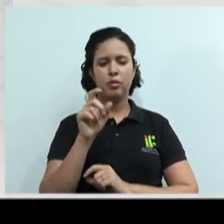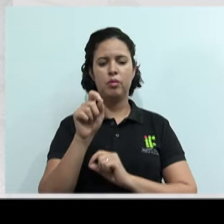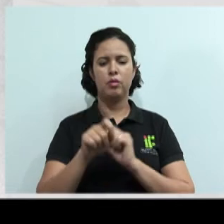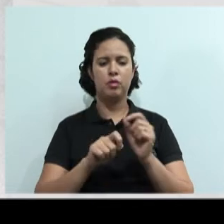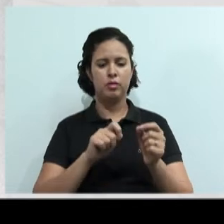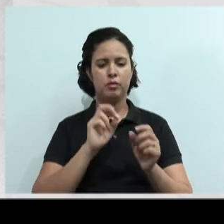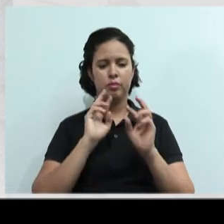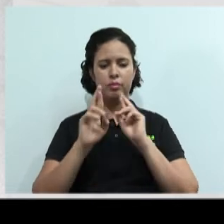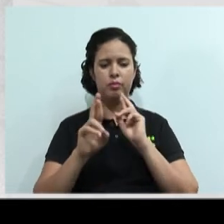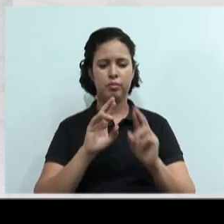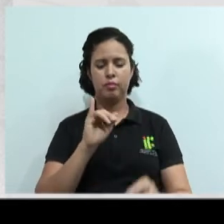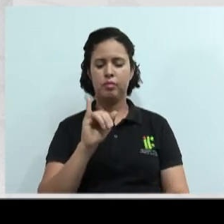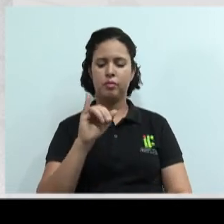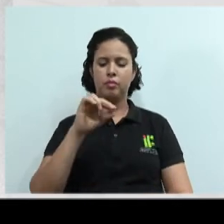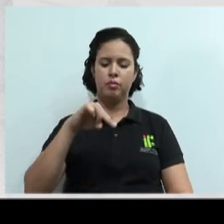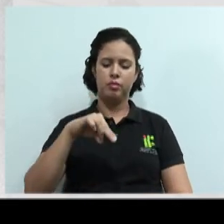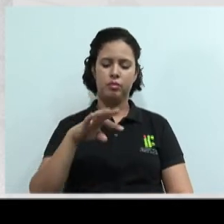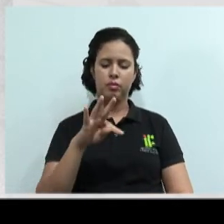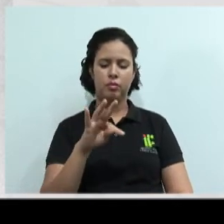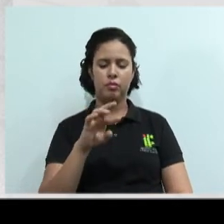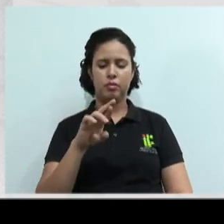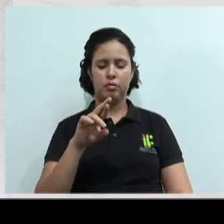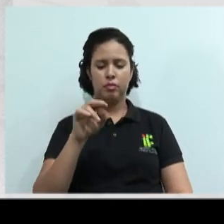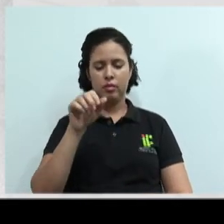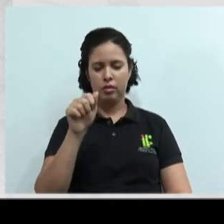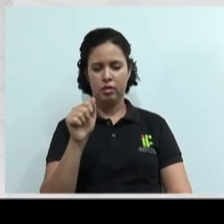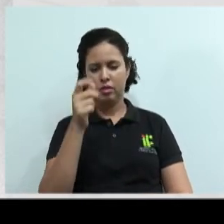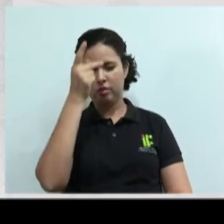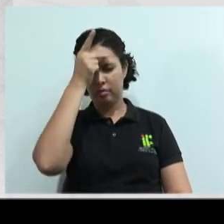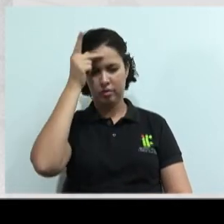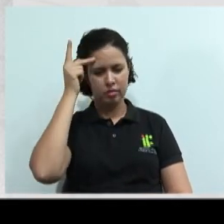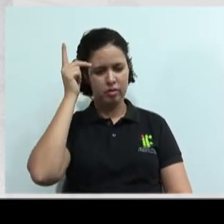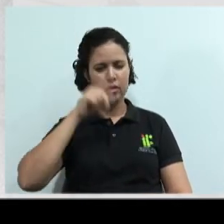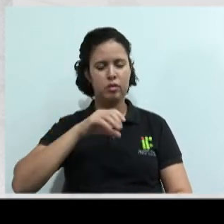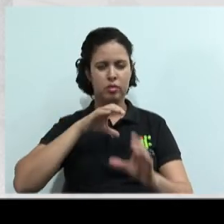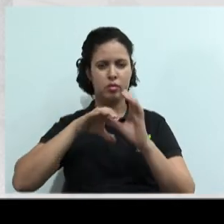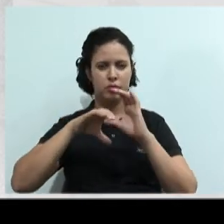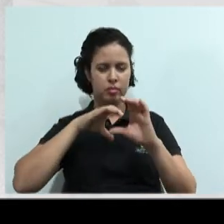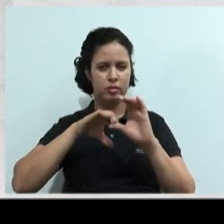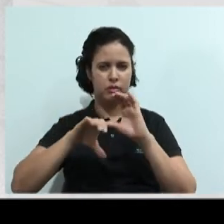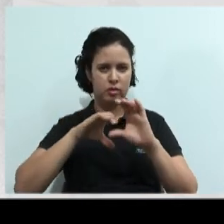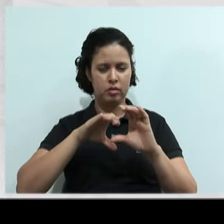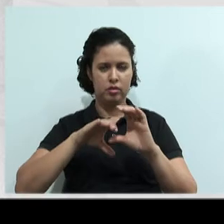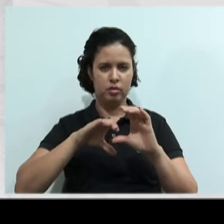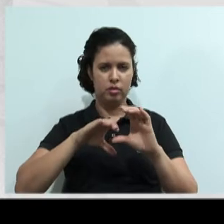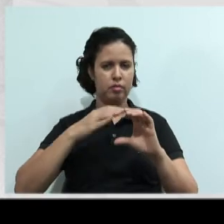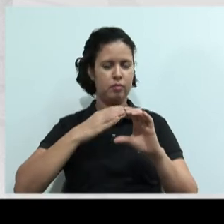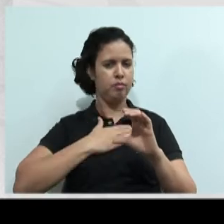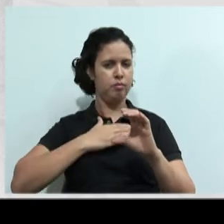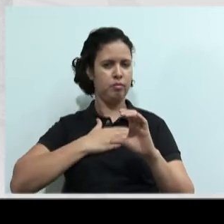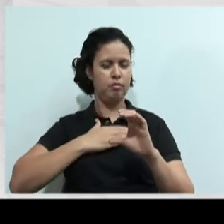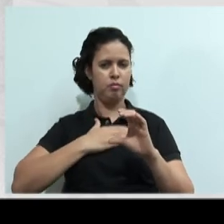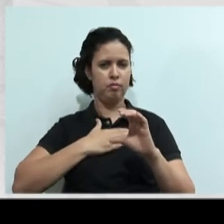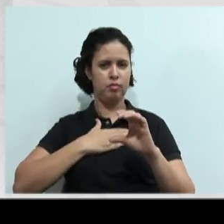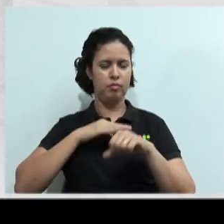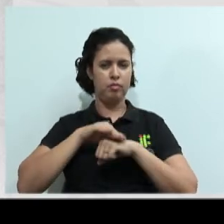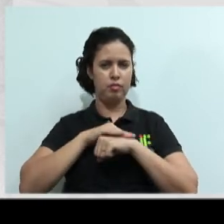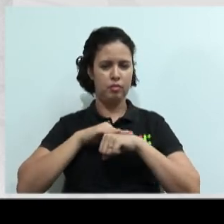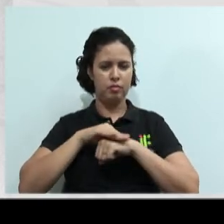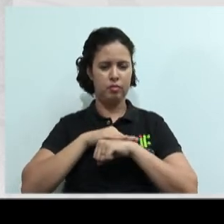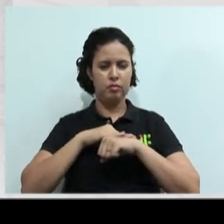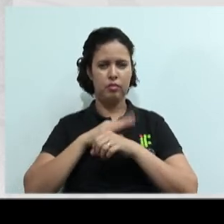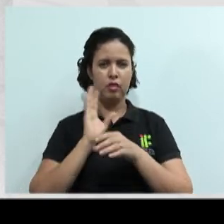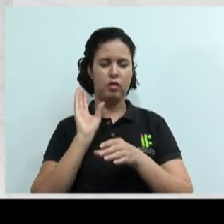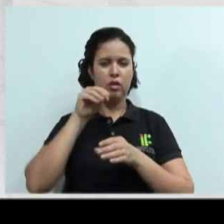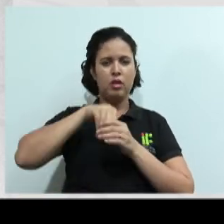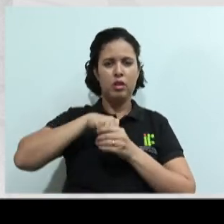intrapessoal? E aí nós temos na resposta, é a comunicação que mantemos conosco, é o diálogo interior,